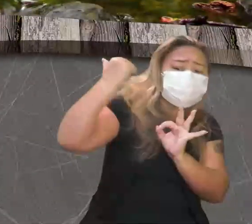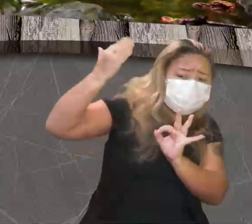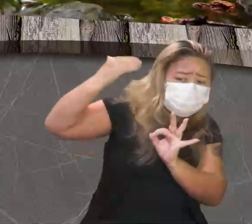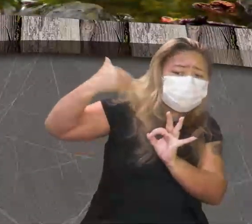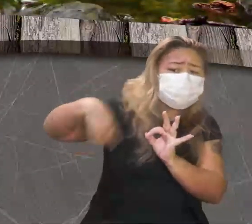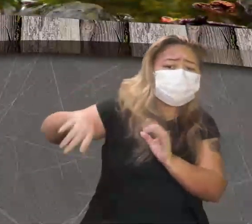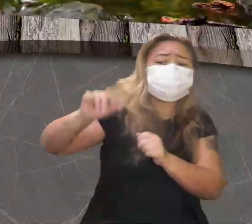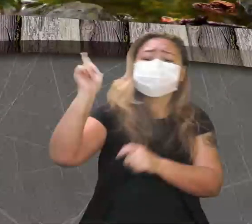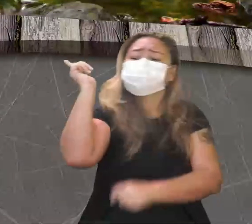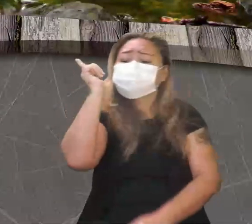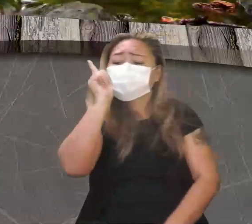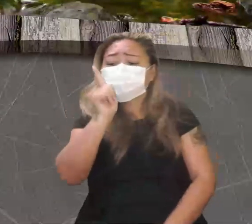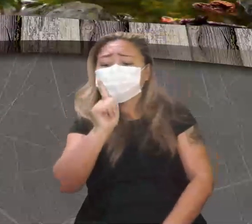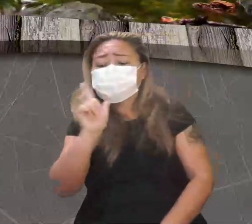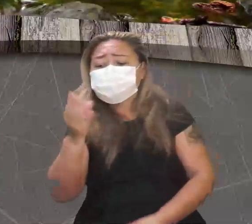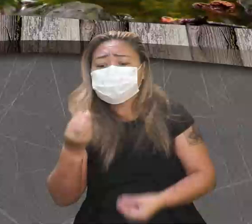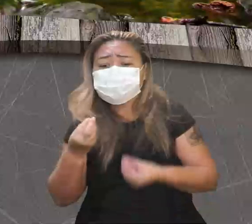época,